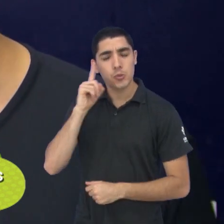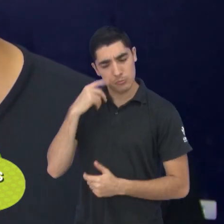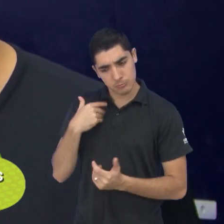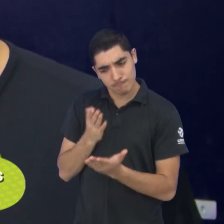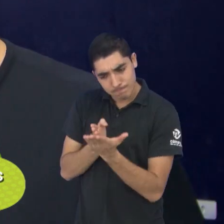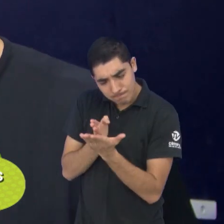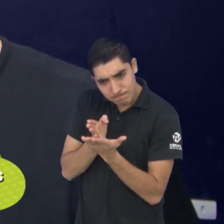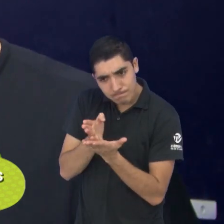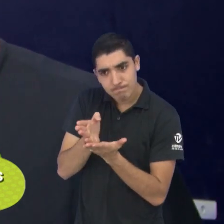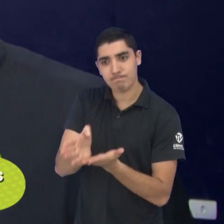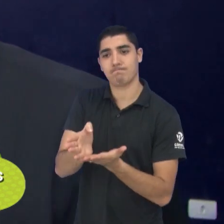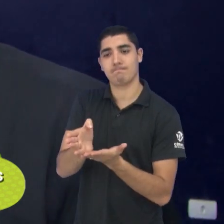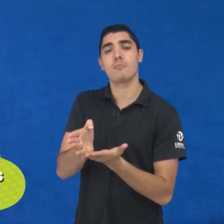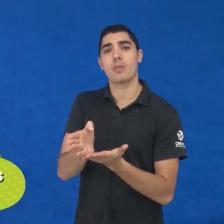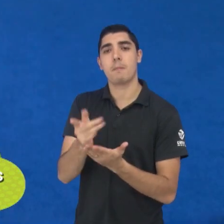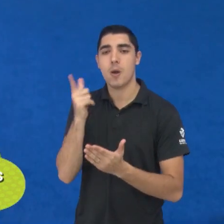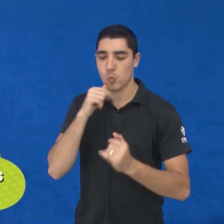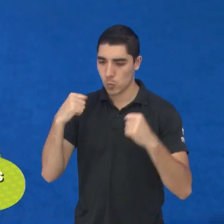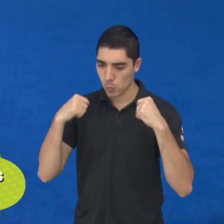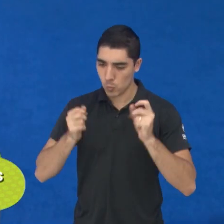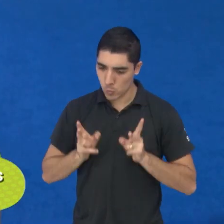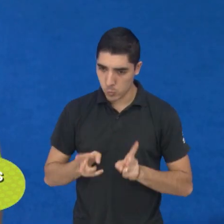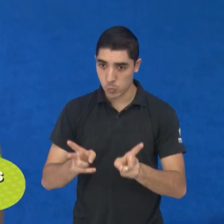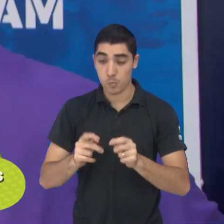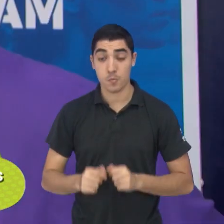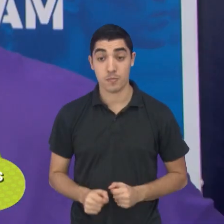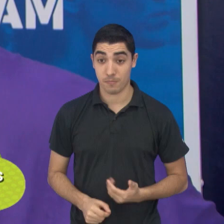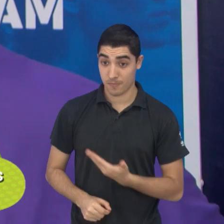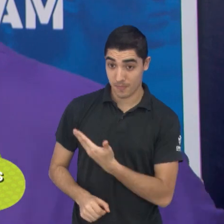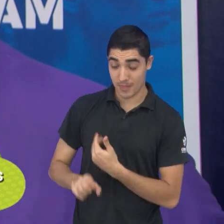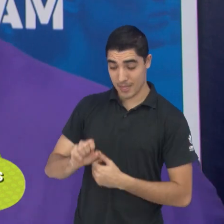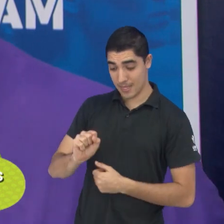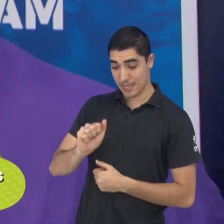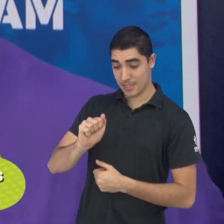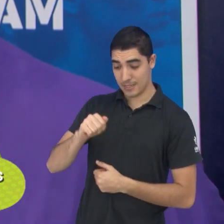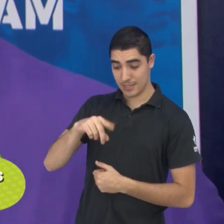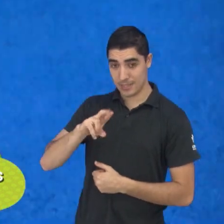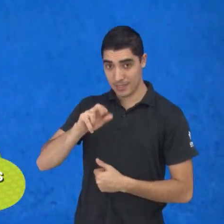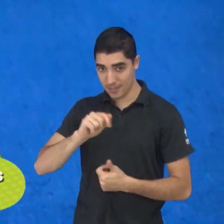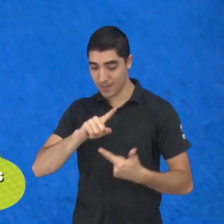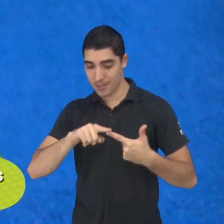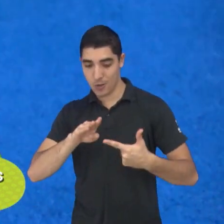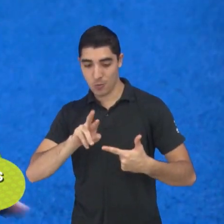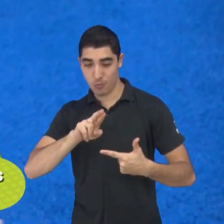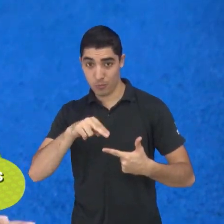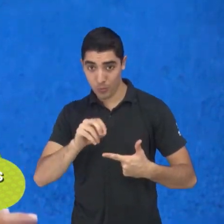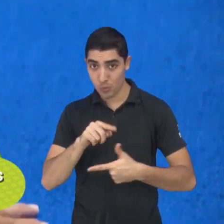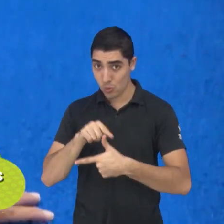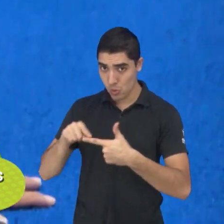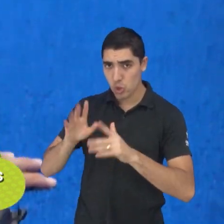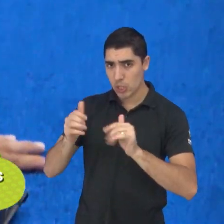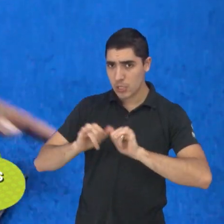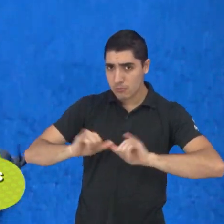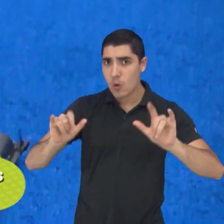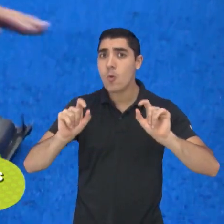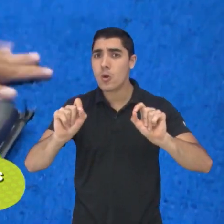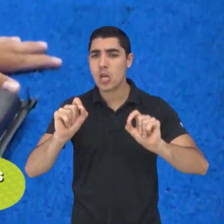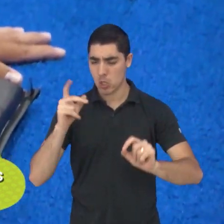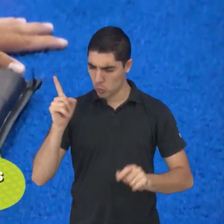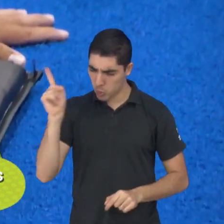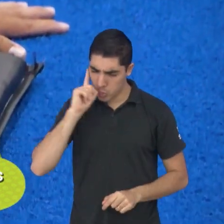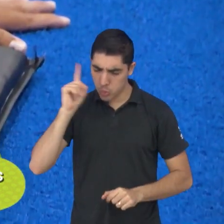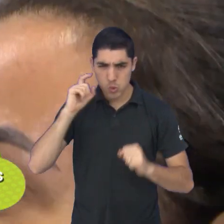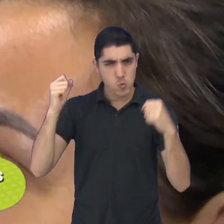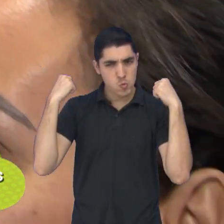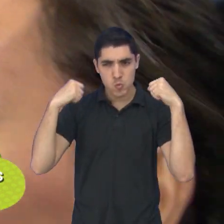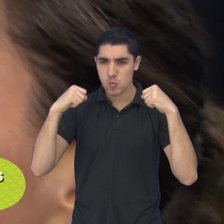começar a fazer atividade física e manter. E se depender da Sandra e do Bruno, a atividade física nunca mais vai sair da rotina